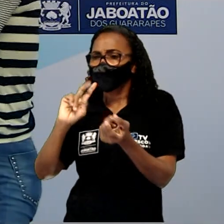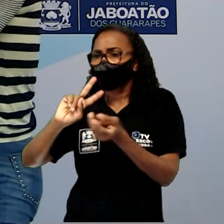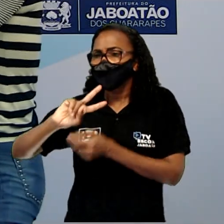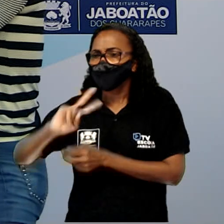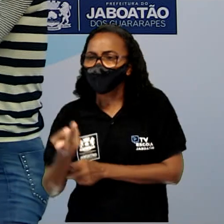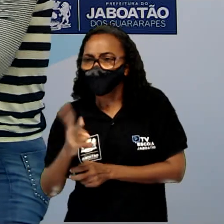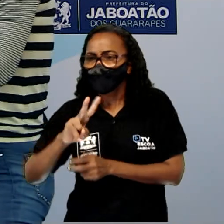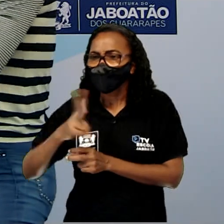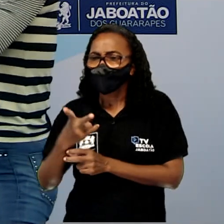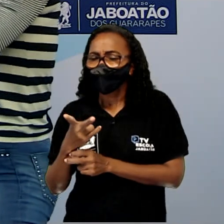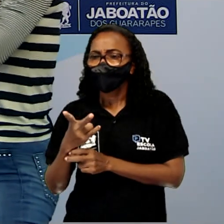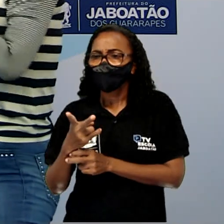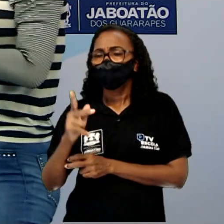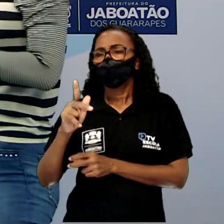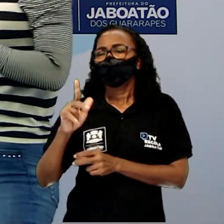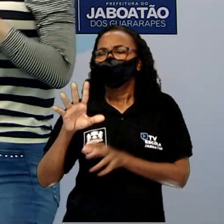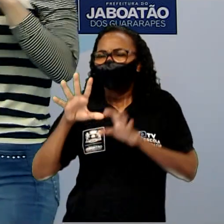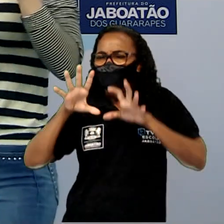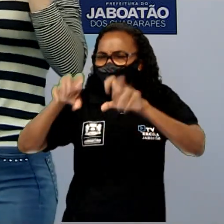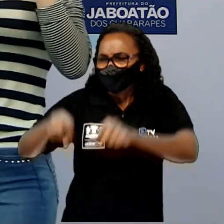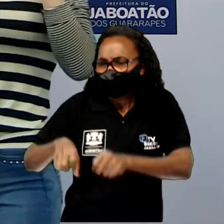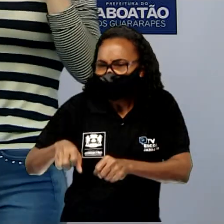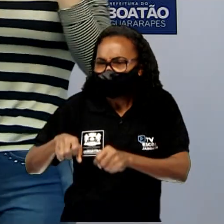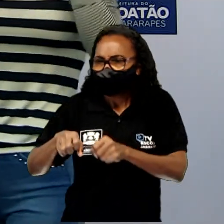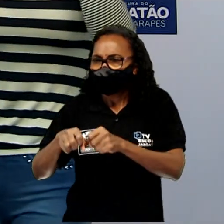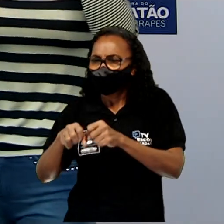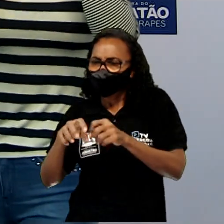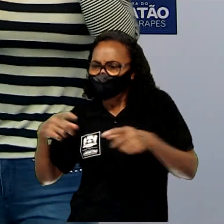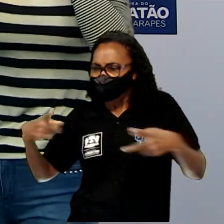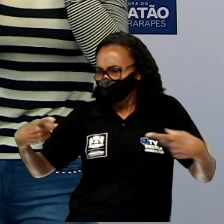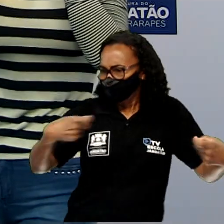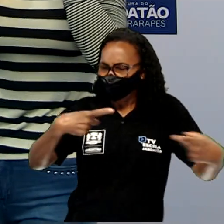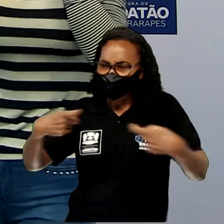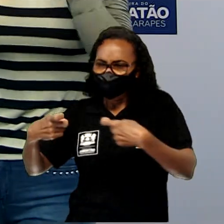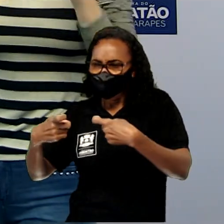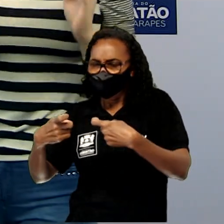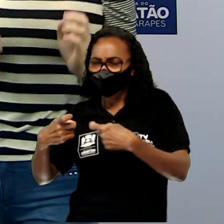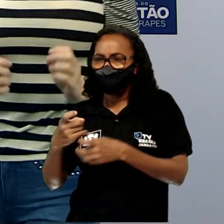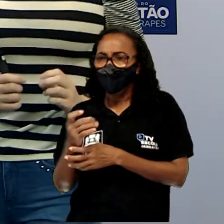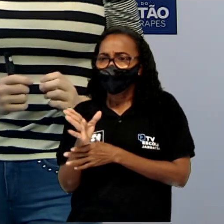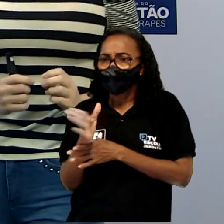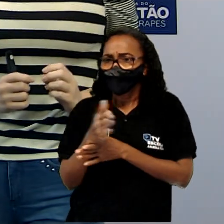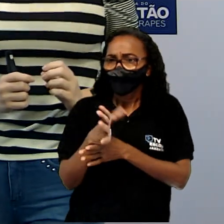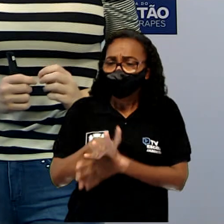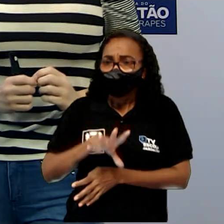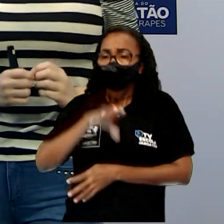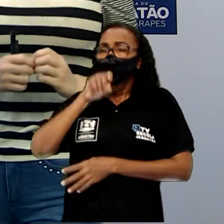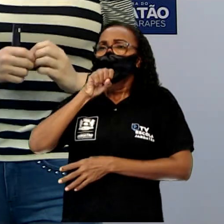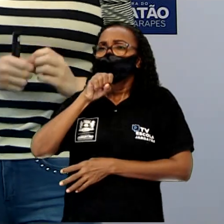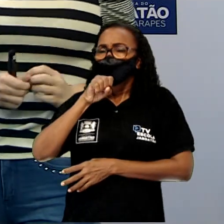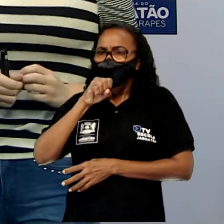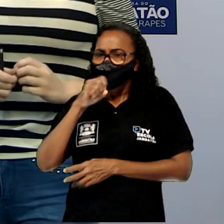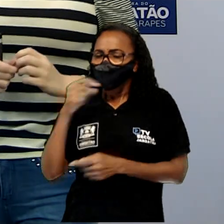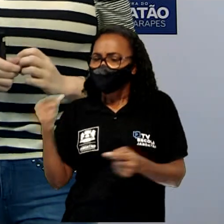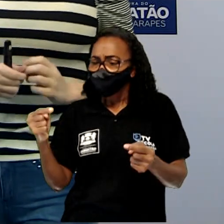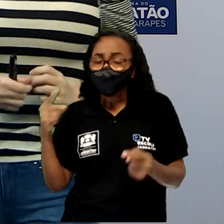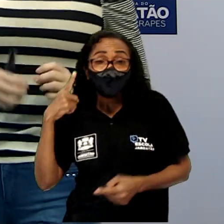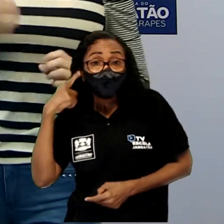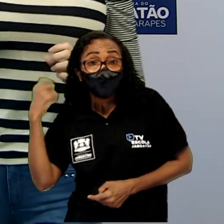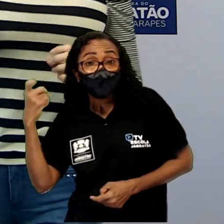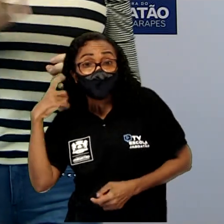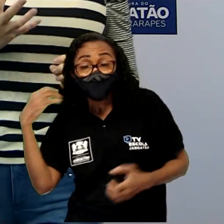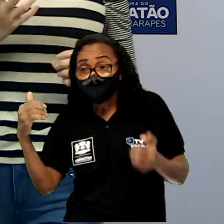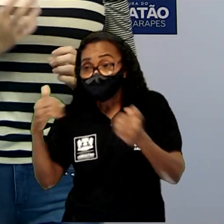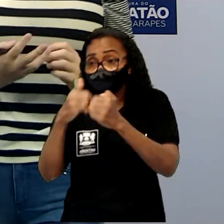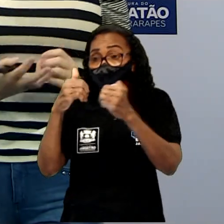garras, guerras, guerras, nós temos uma sonoridade muito próxima. É justamente